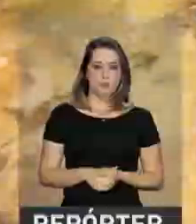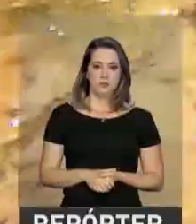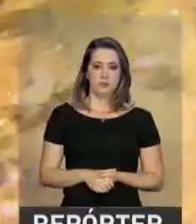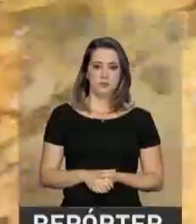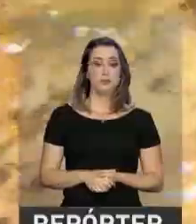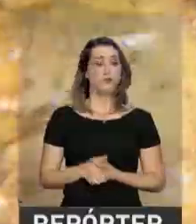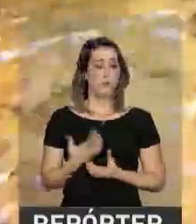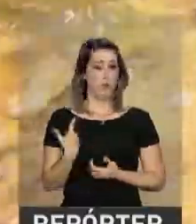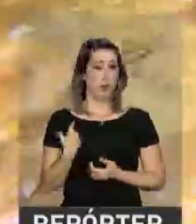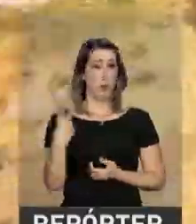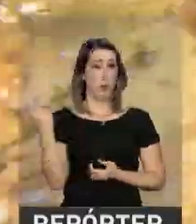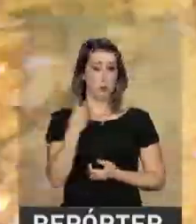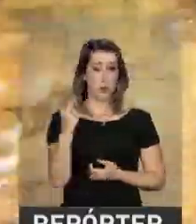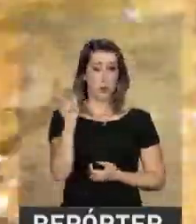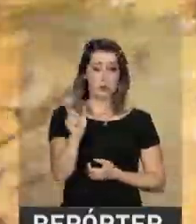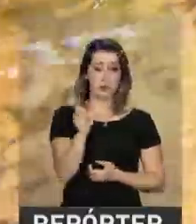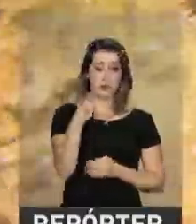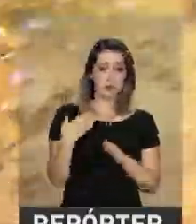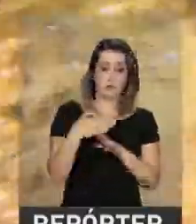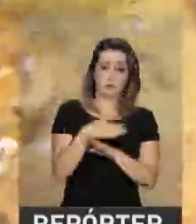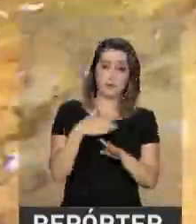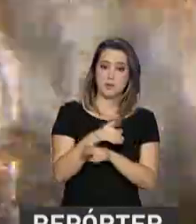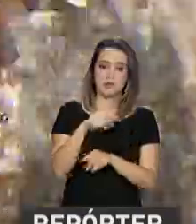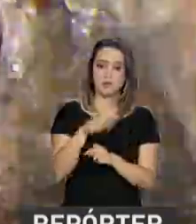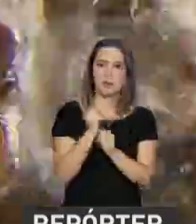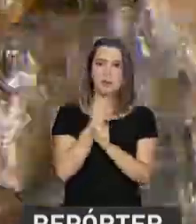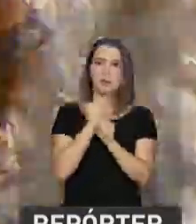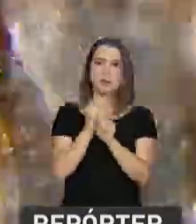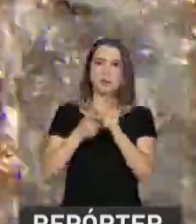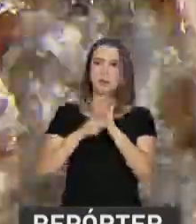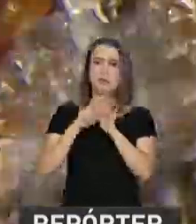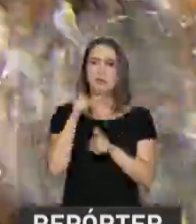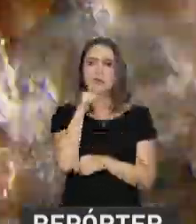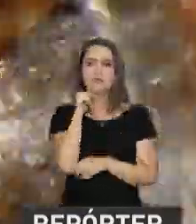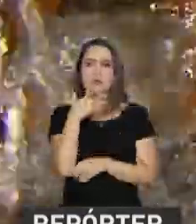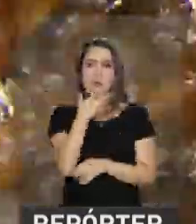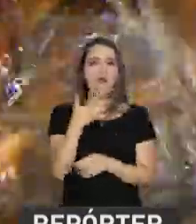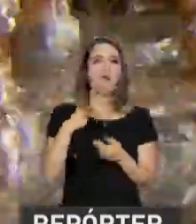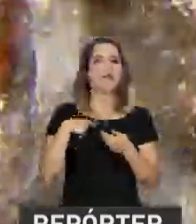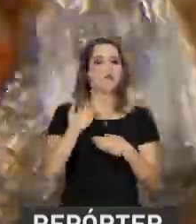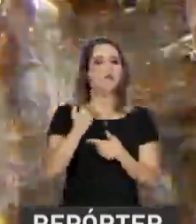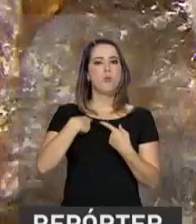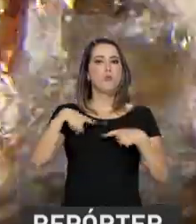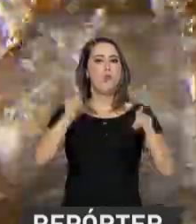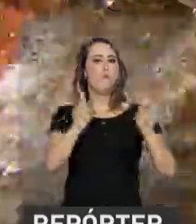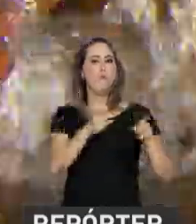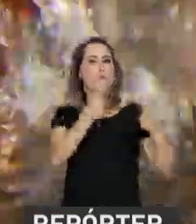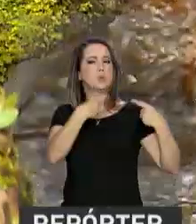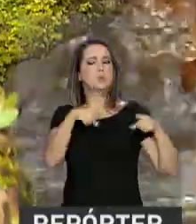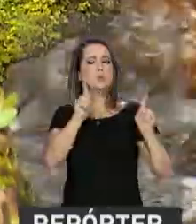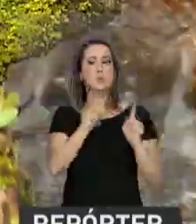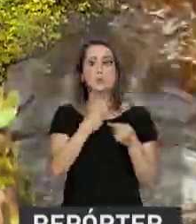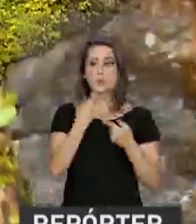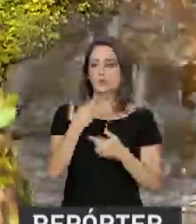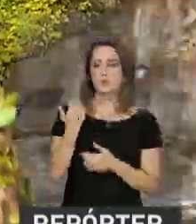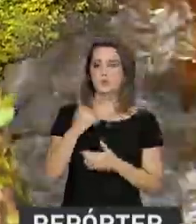Tom e Vinícius vieram aqui na época da construção. E essas águas inspiraram um clássico da Bossa Nova.